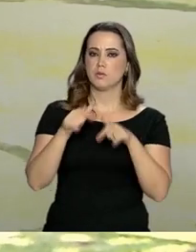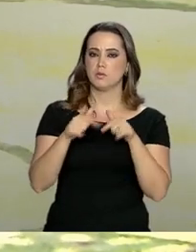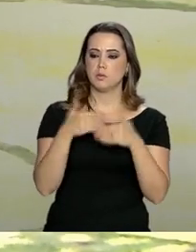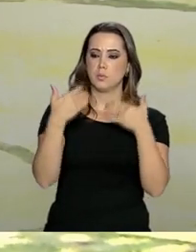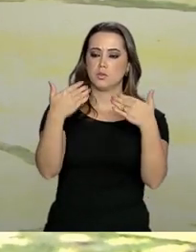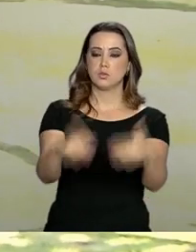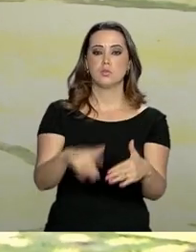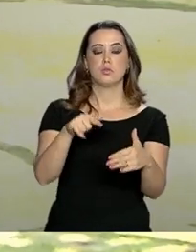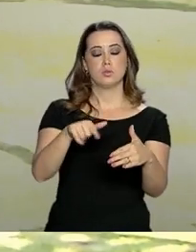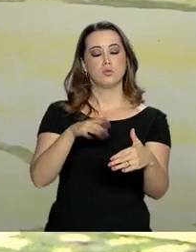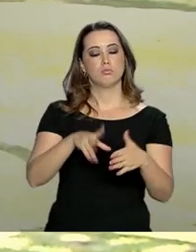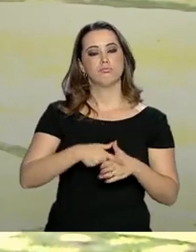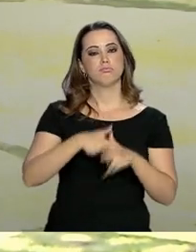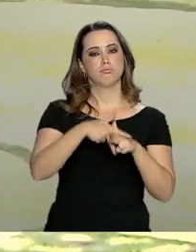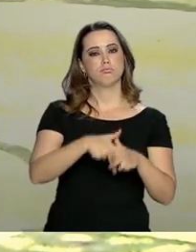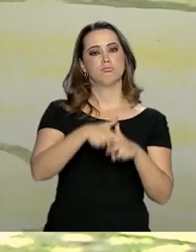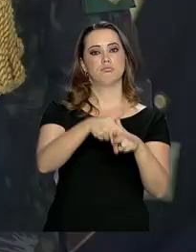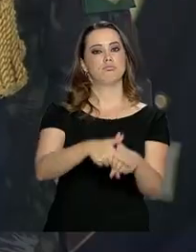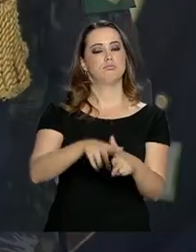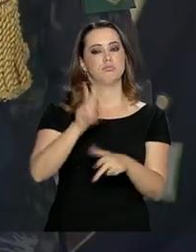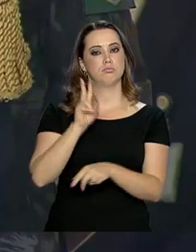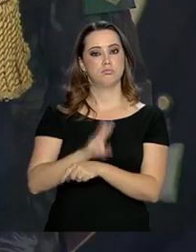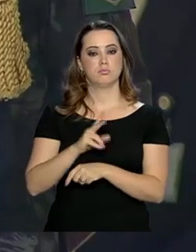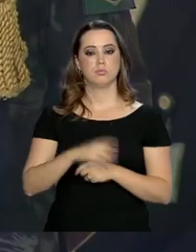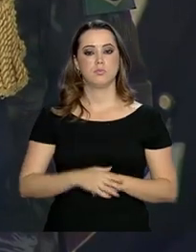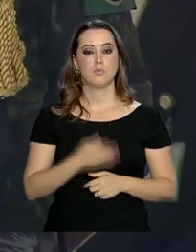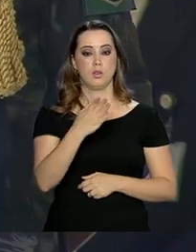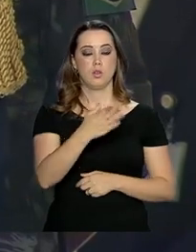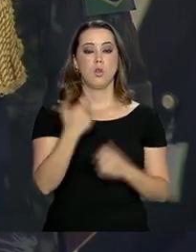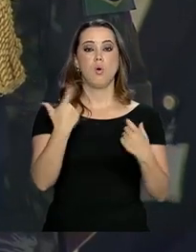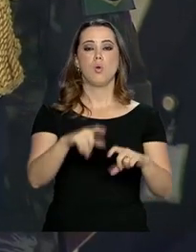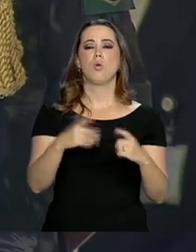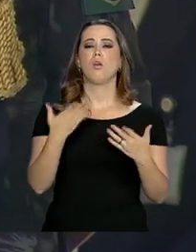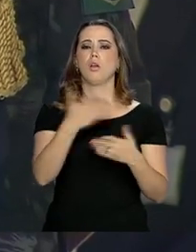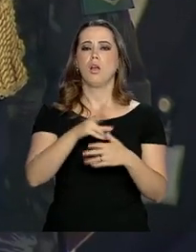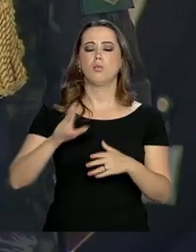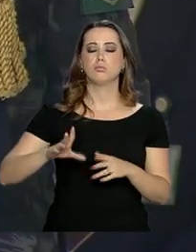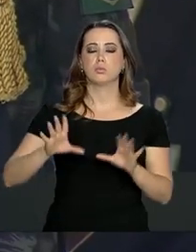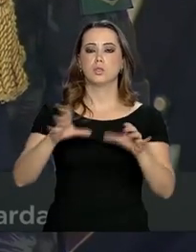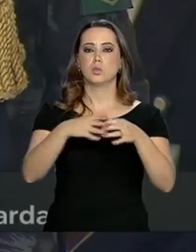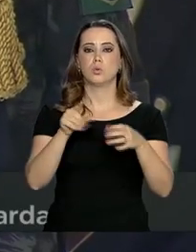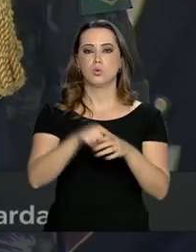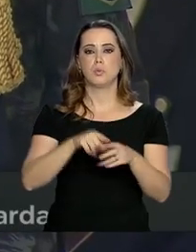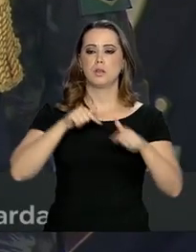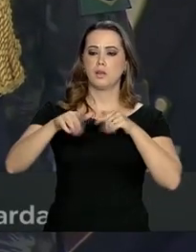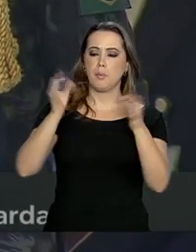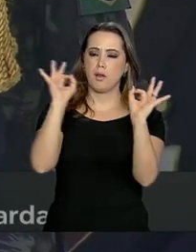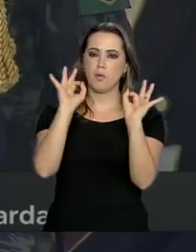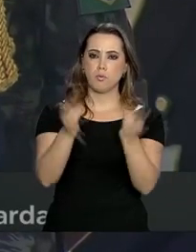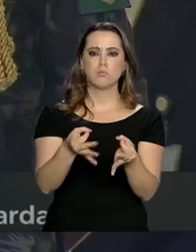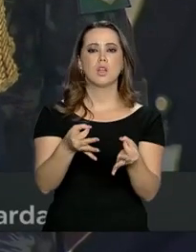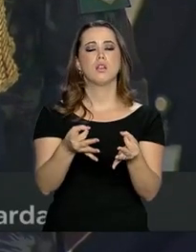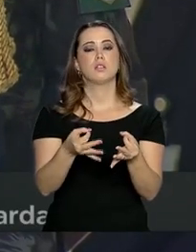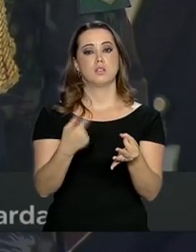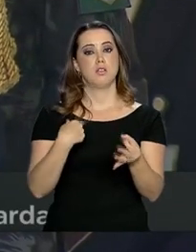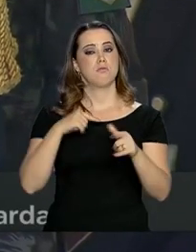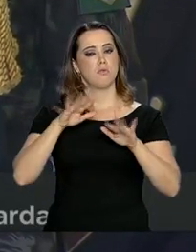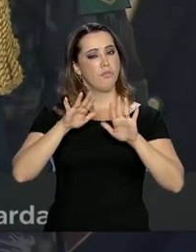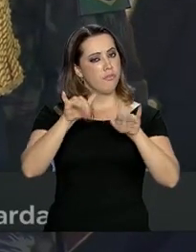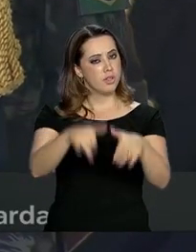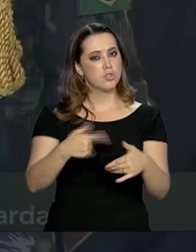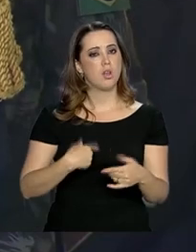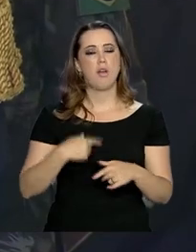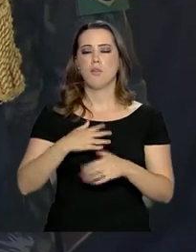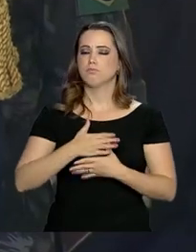frente do Regimento de Cavalaria de Guarda. Regimento Andrade Neves, missão cumprida. Fiz o que